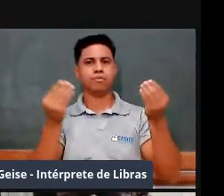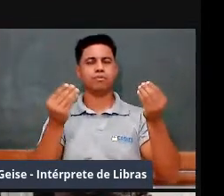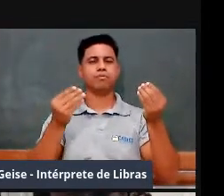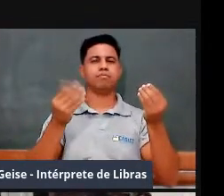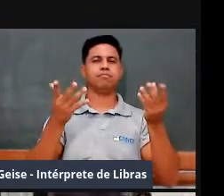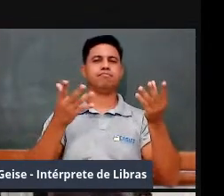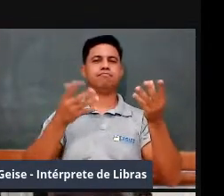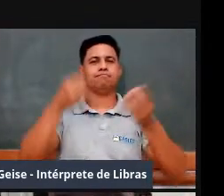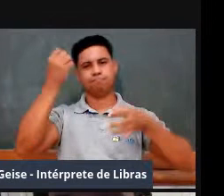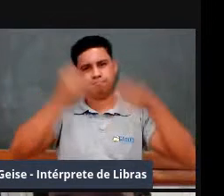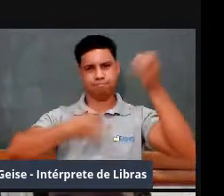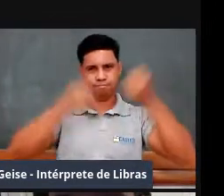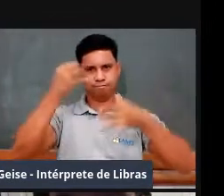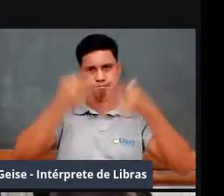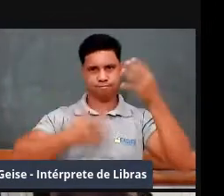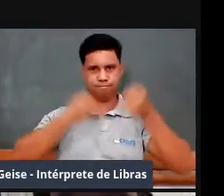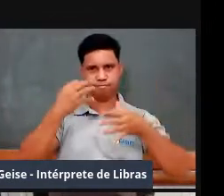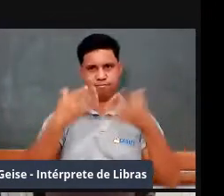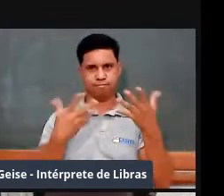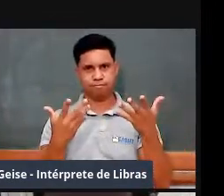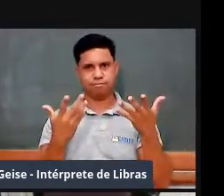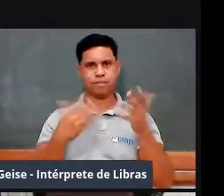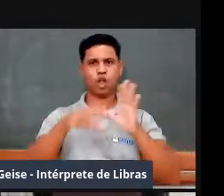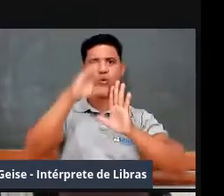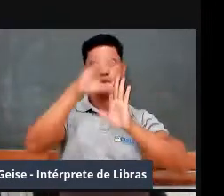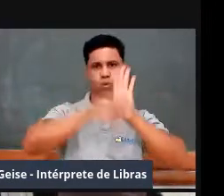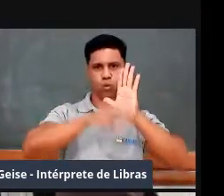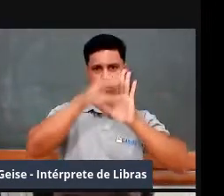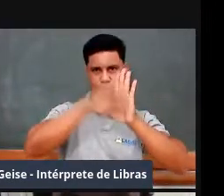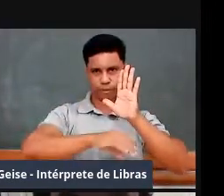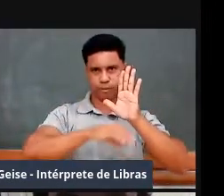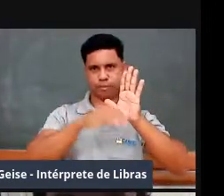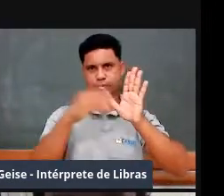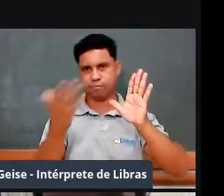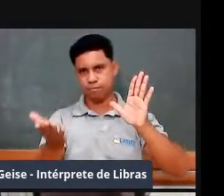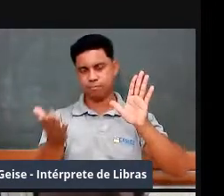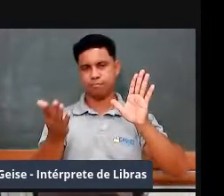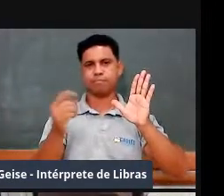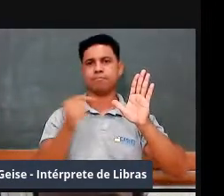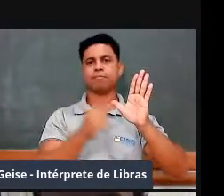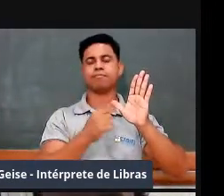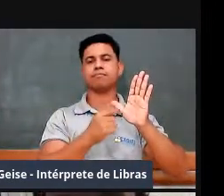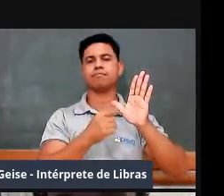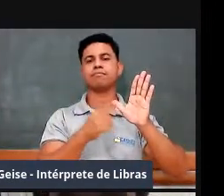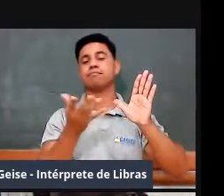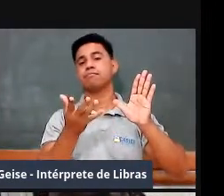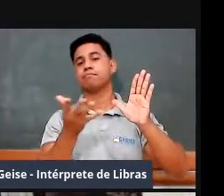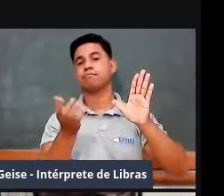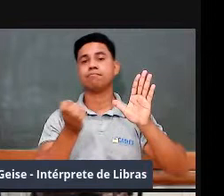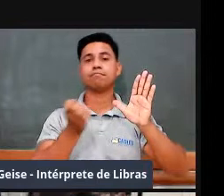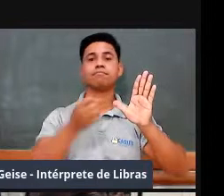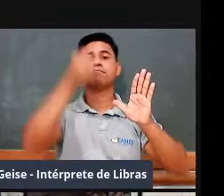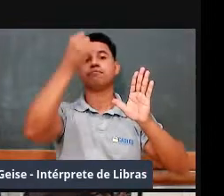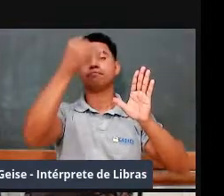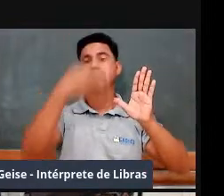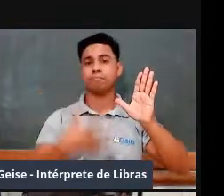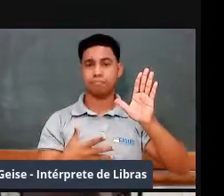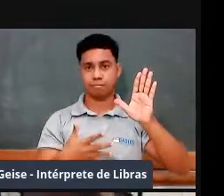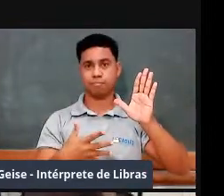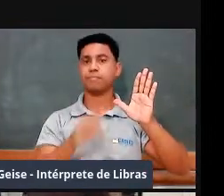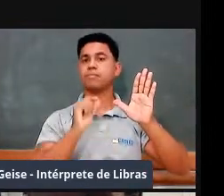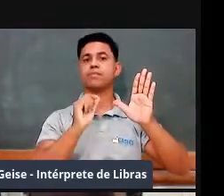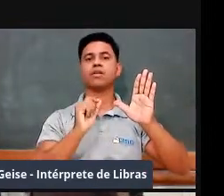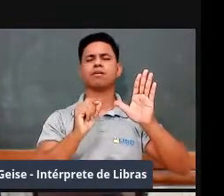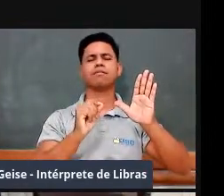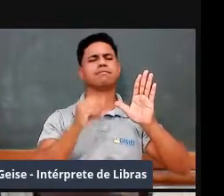aqui os currículos, eu queria dizer que, como a gente vai percorrer um